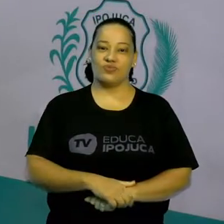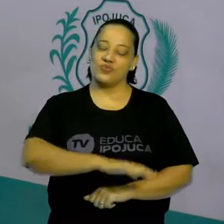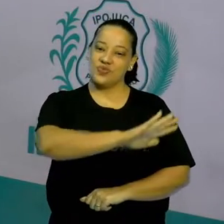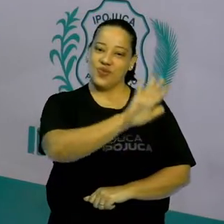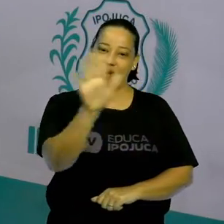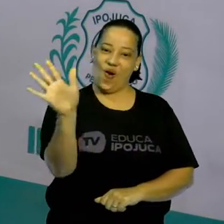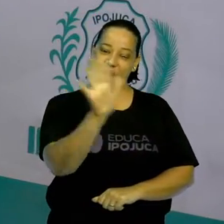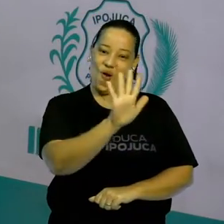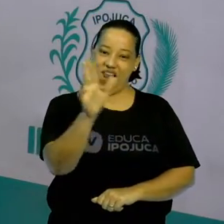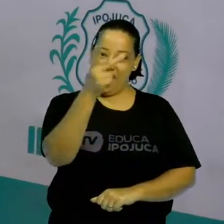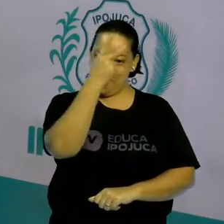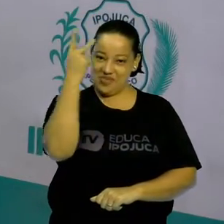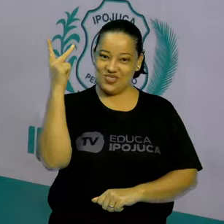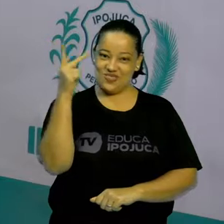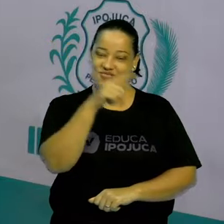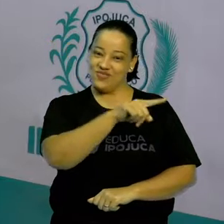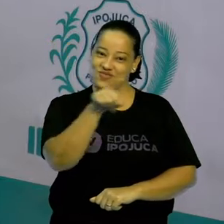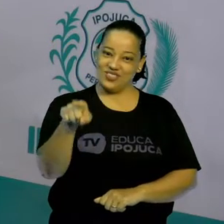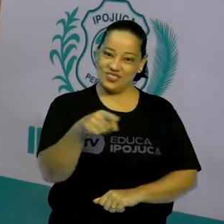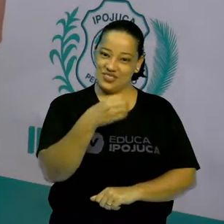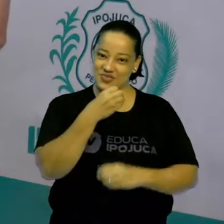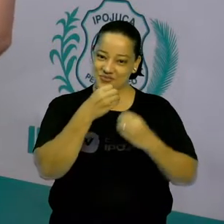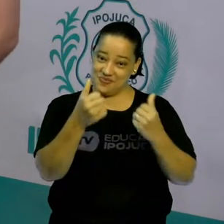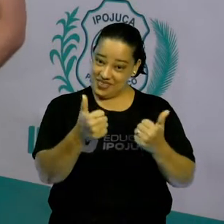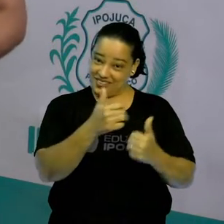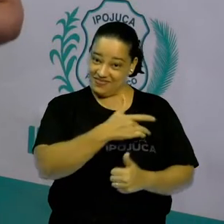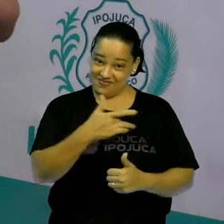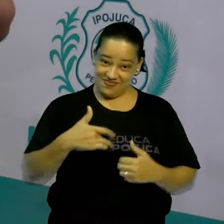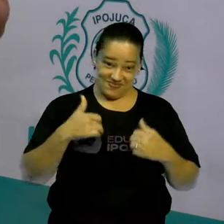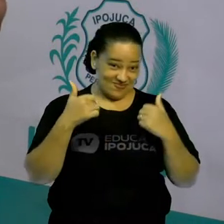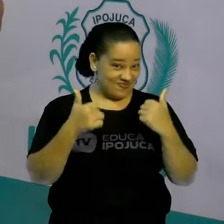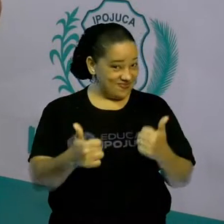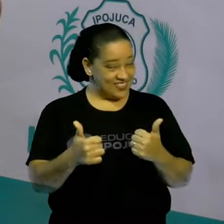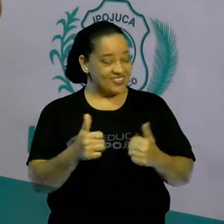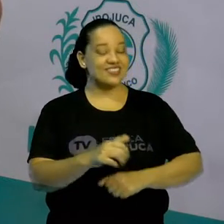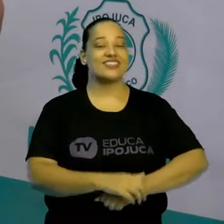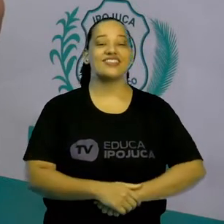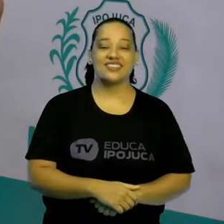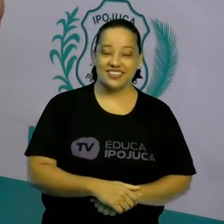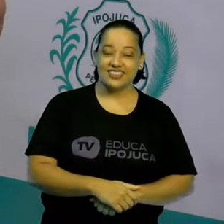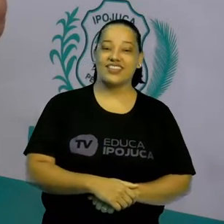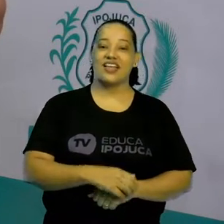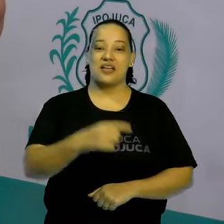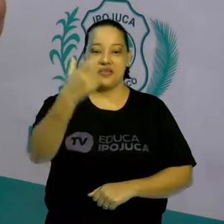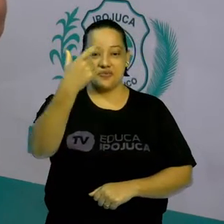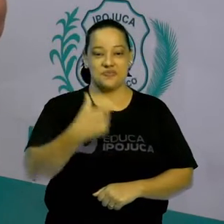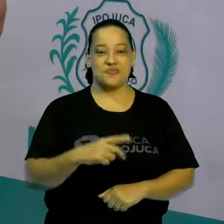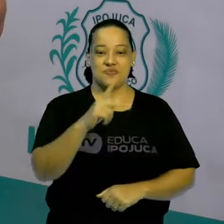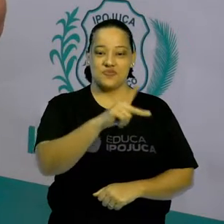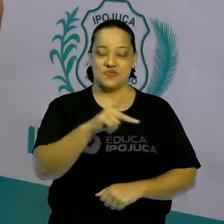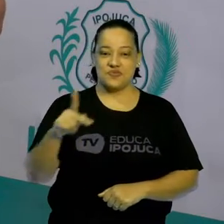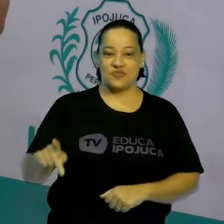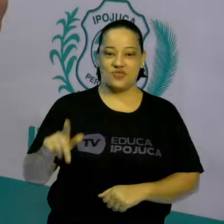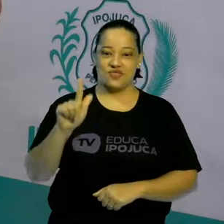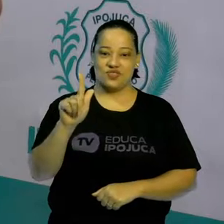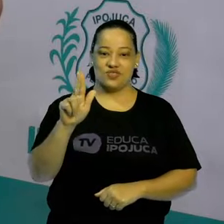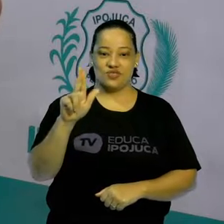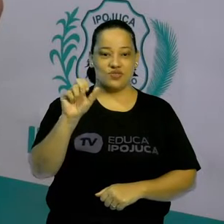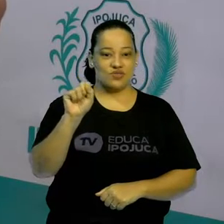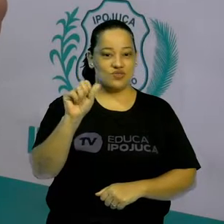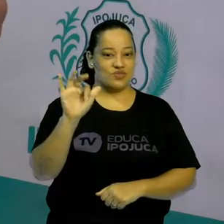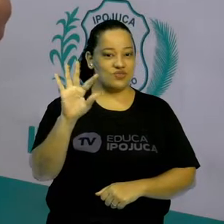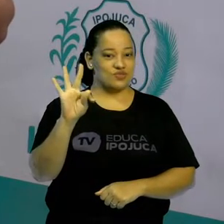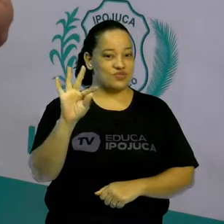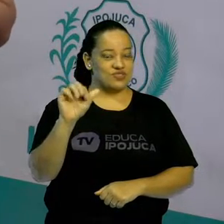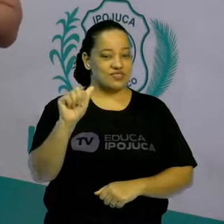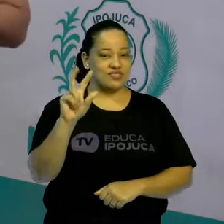Olá pessoal, como é que estão vocês? Espero que estejam todos bem. Aqui é o professor Gustavo falando e hoje